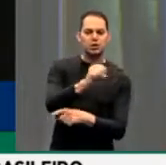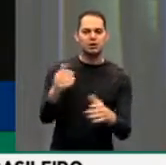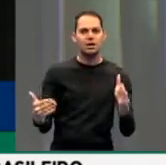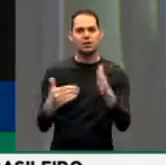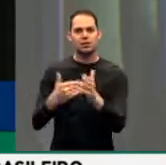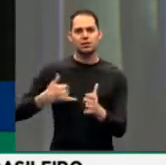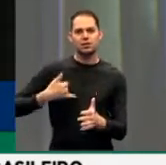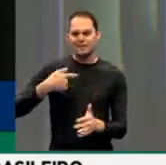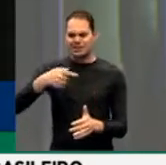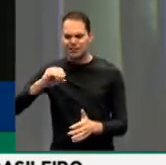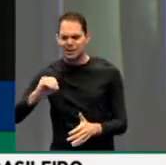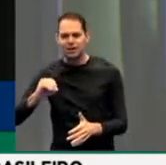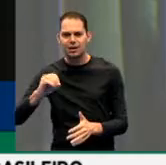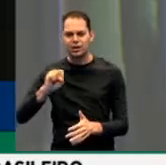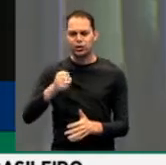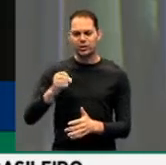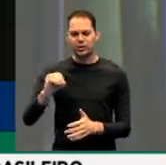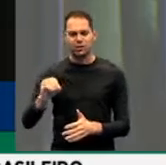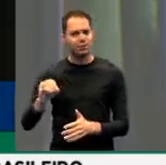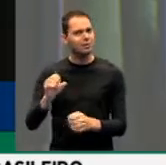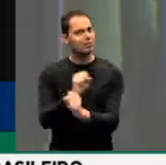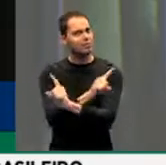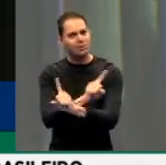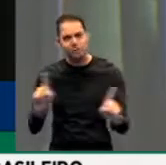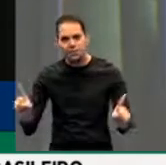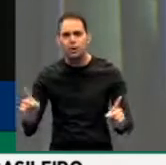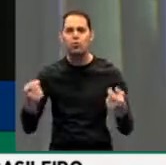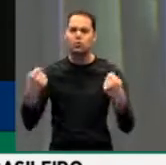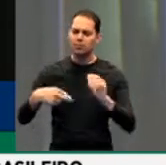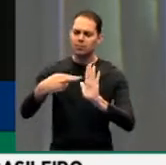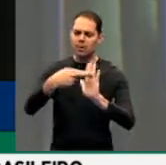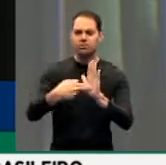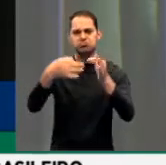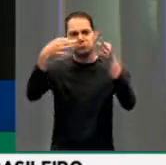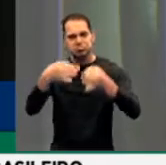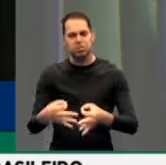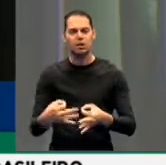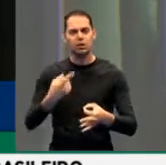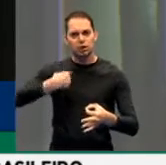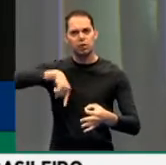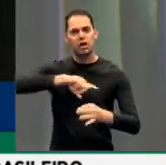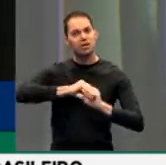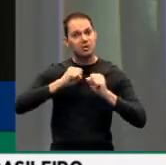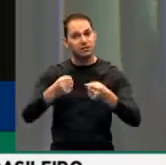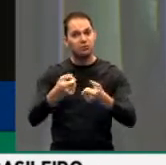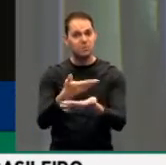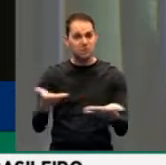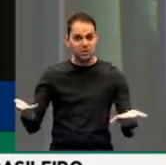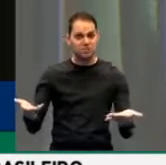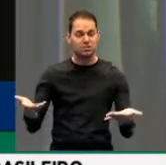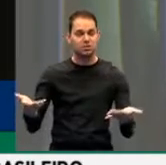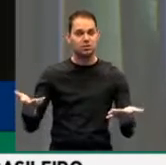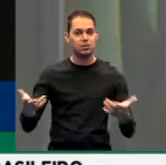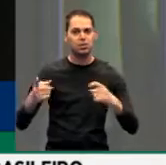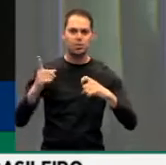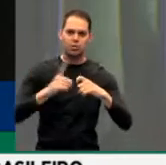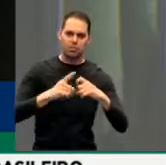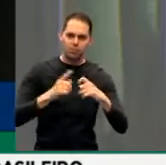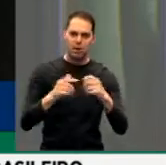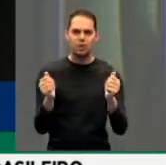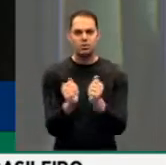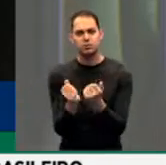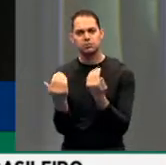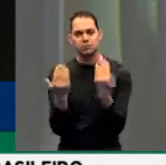É preciso colocar regra. O que nós defendemos é isso. Que os médicos e os